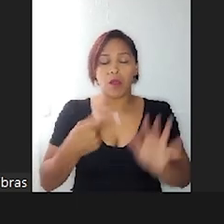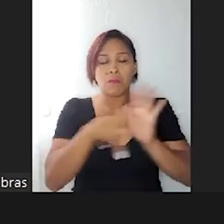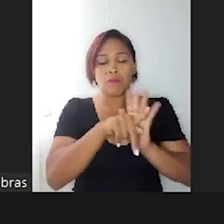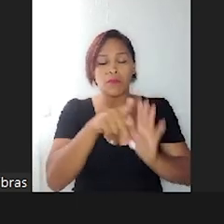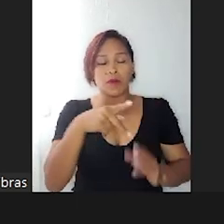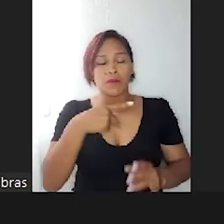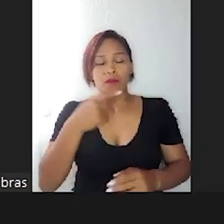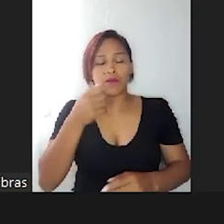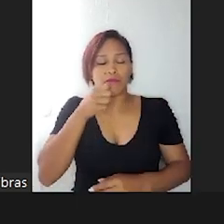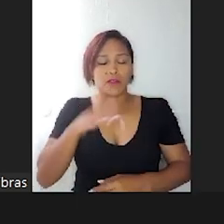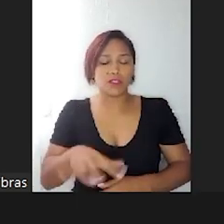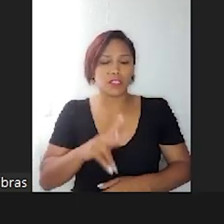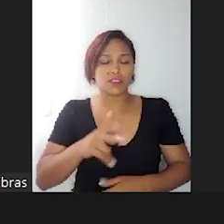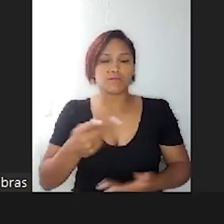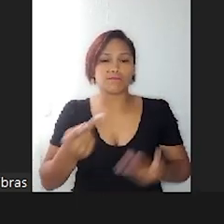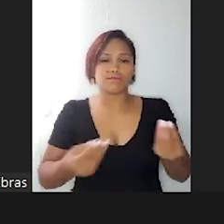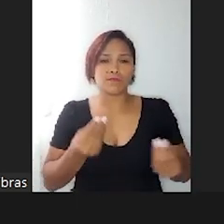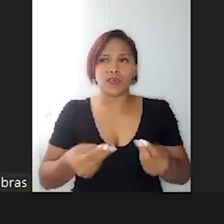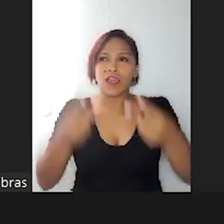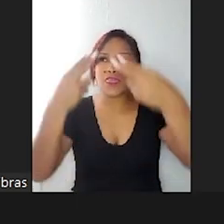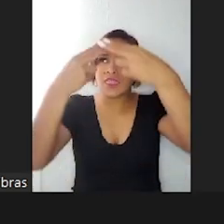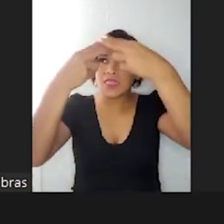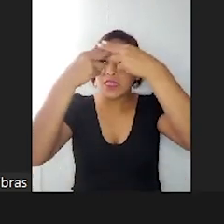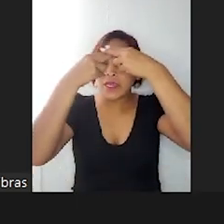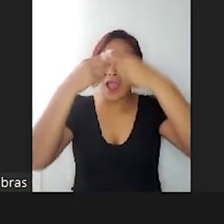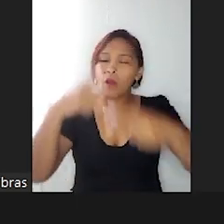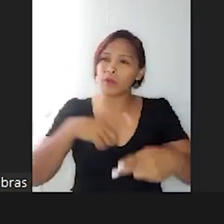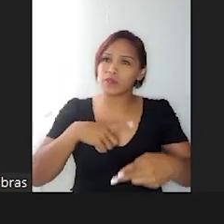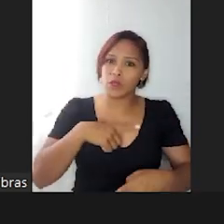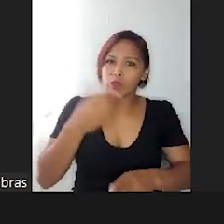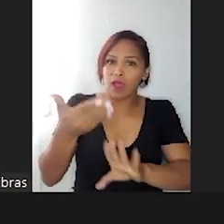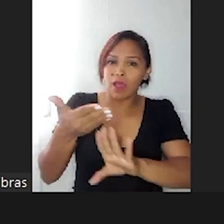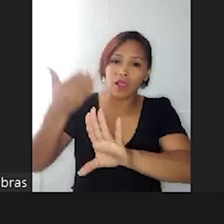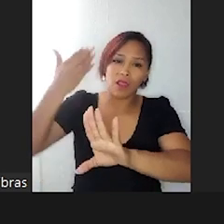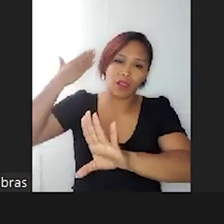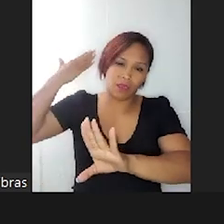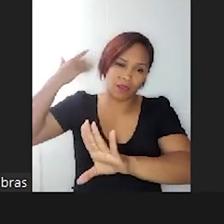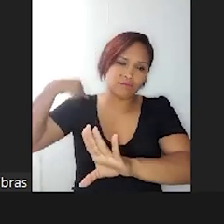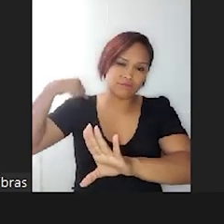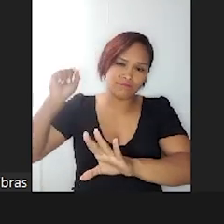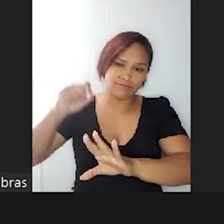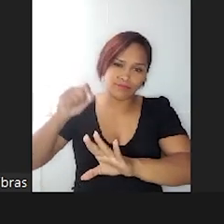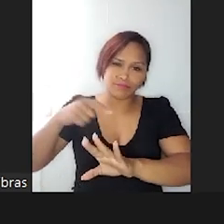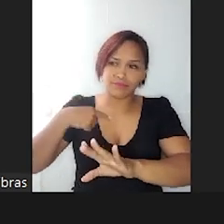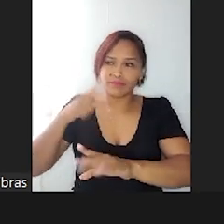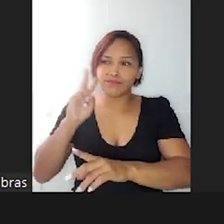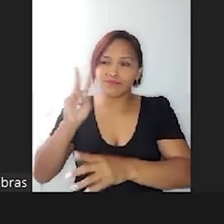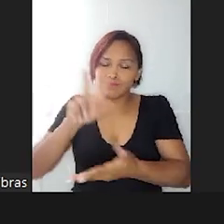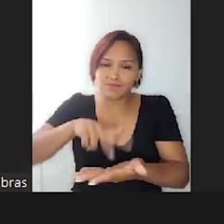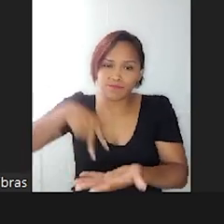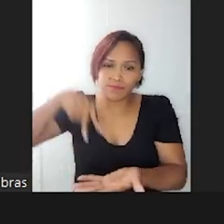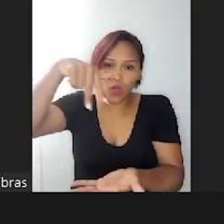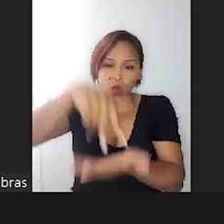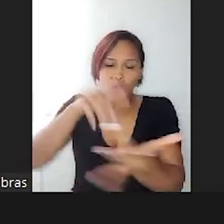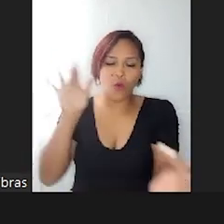que traumas eu talvez traga e por isso eu seja muito reativa com os meus filhos.